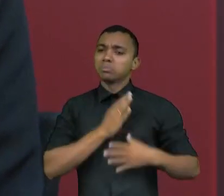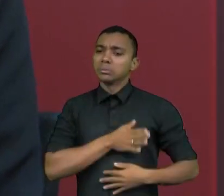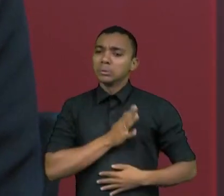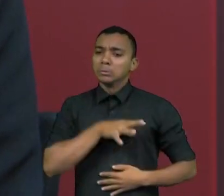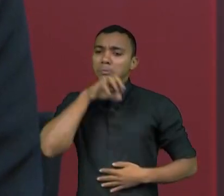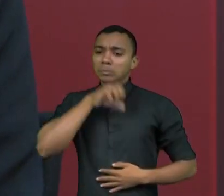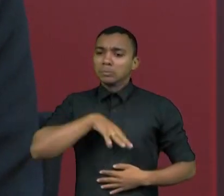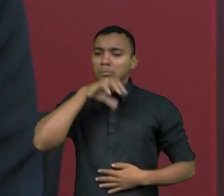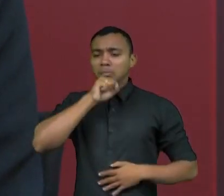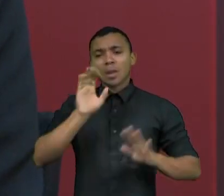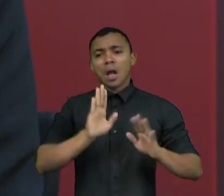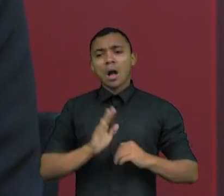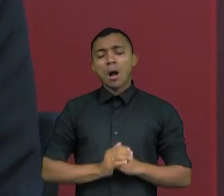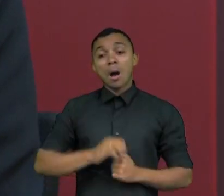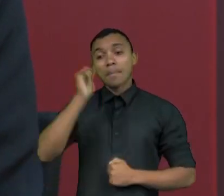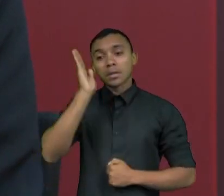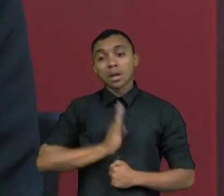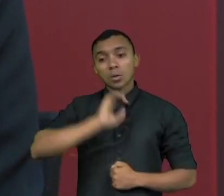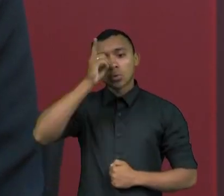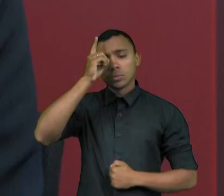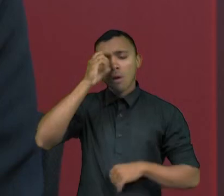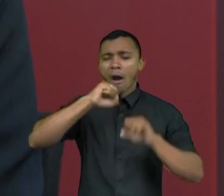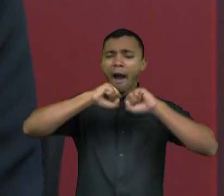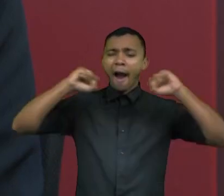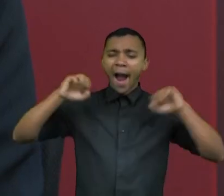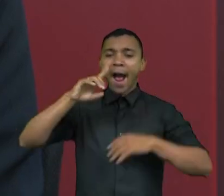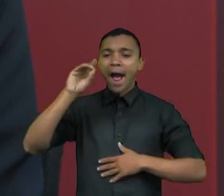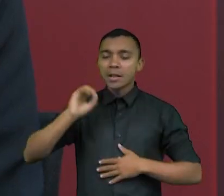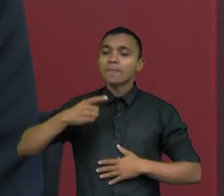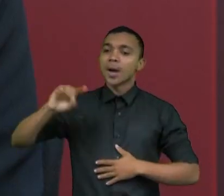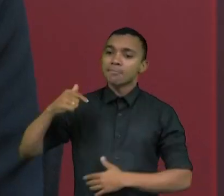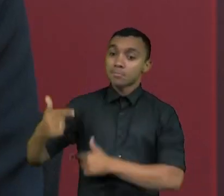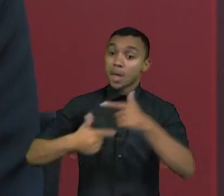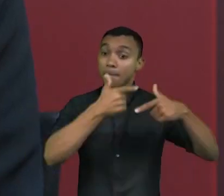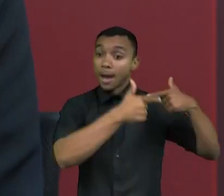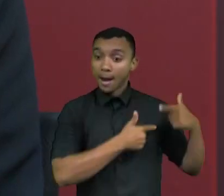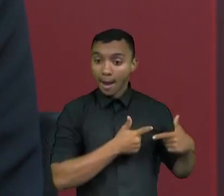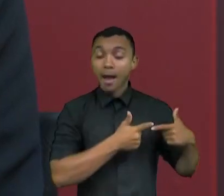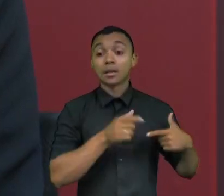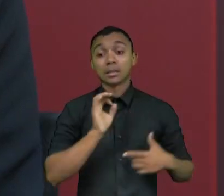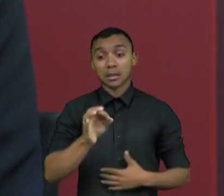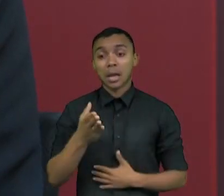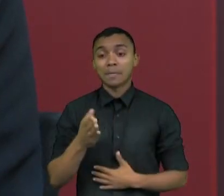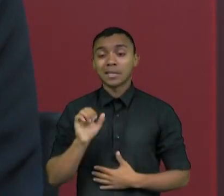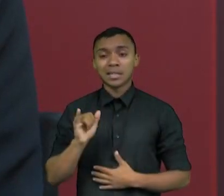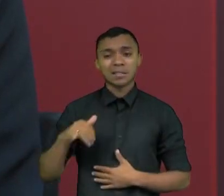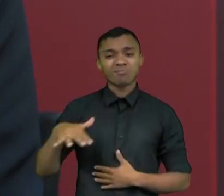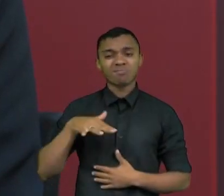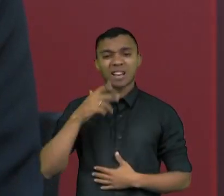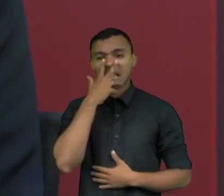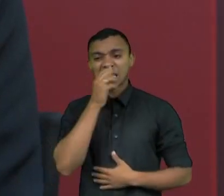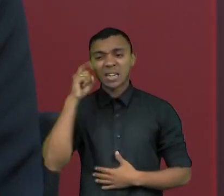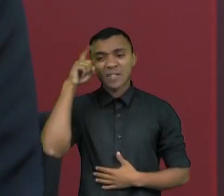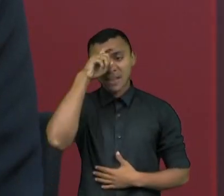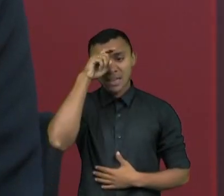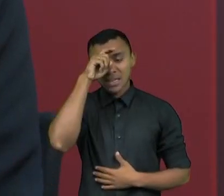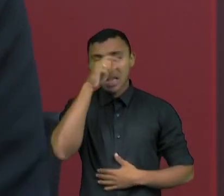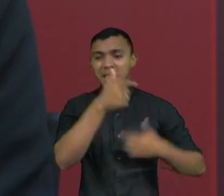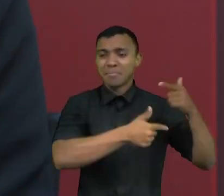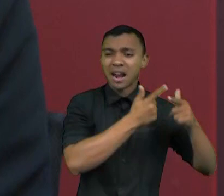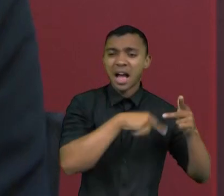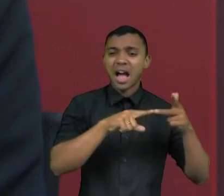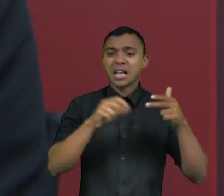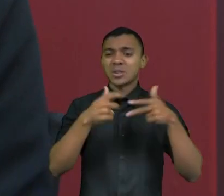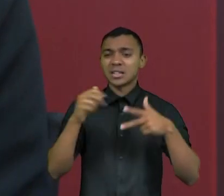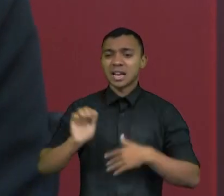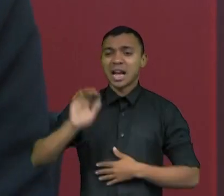brasileiro, não. O brasileiro acorda todo dia muito cedo, tem que trabalhar o dia todinho, está numa situação difícil, muitas vezes subempregado com a inflação lá em cima.